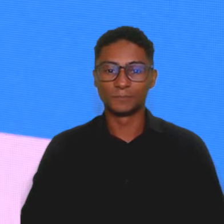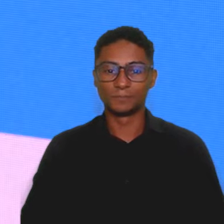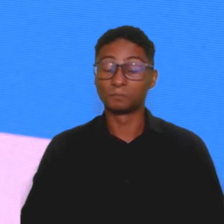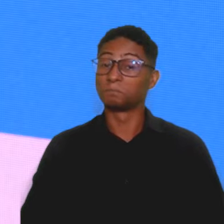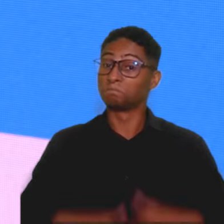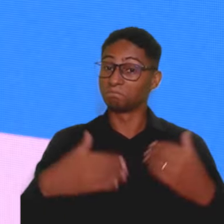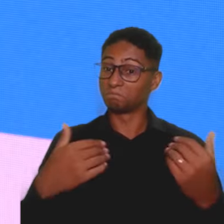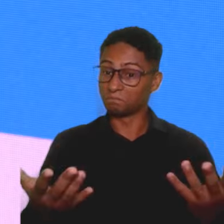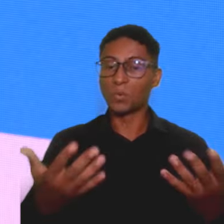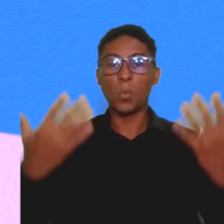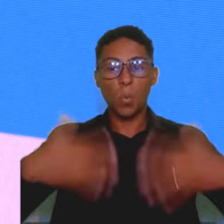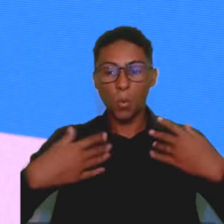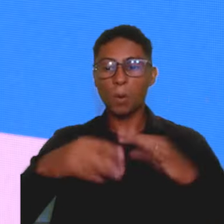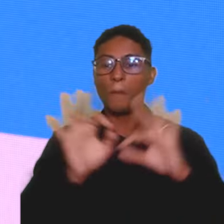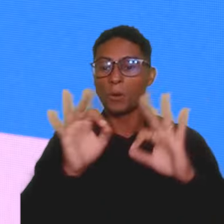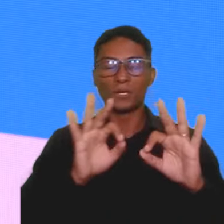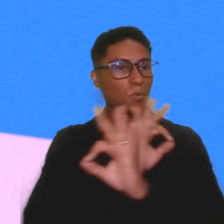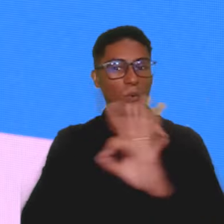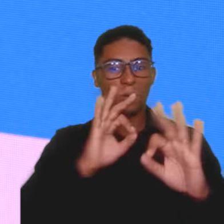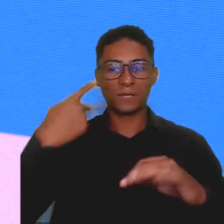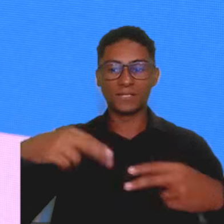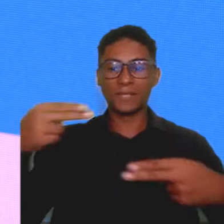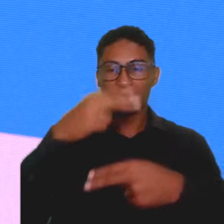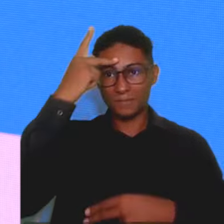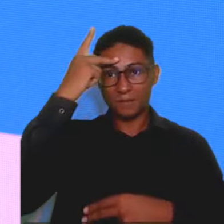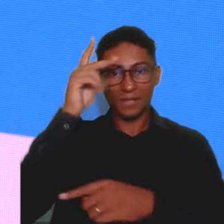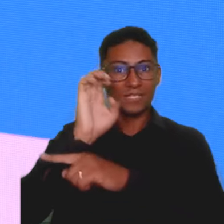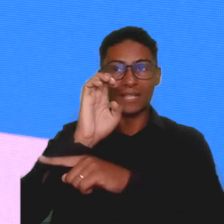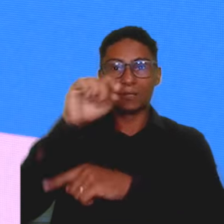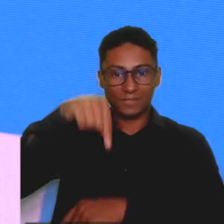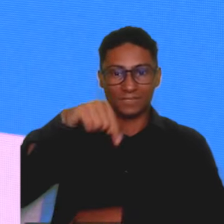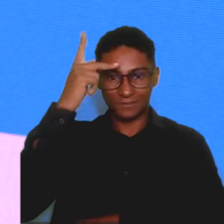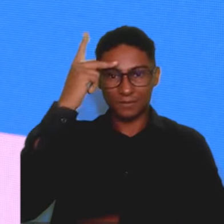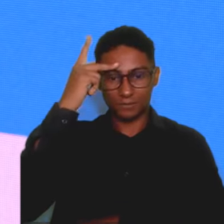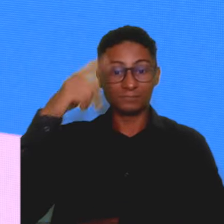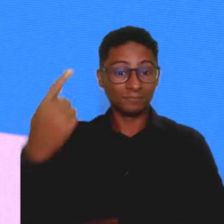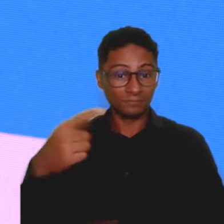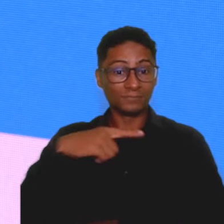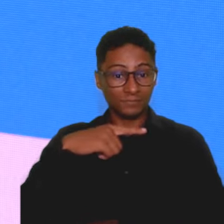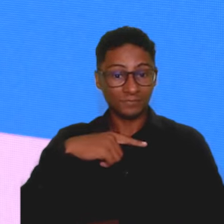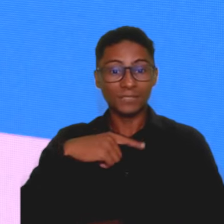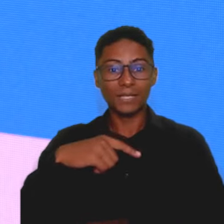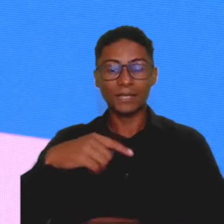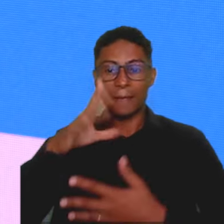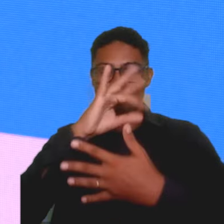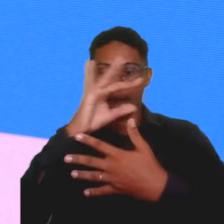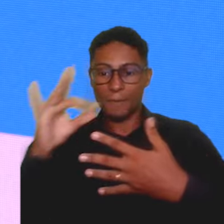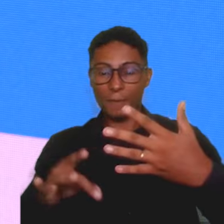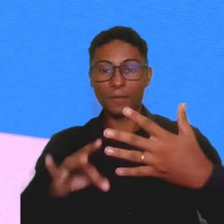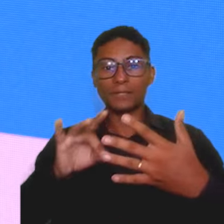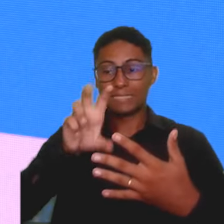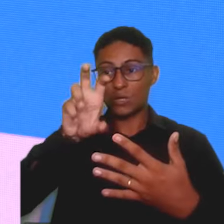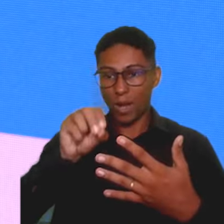Tá aí mais um grande projeto do SEBRAE São Paulo em todo o estado. São 50 objetos de aprendizagem inclusos na metodologia,